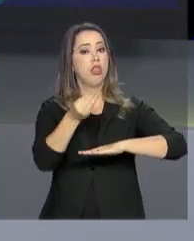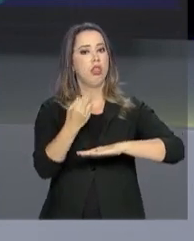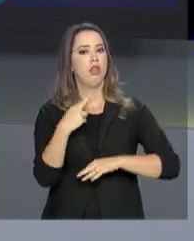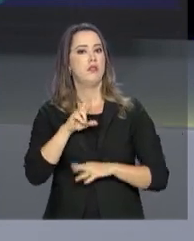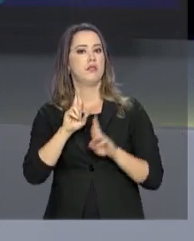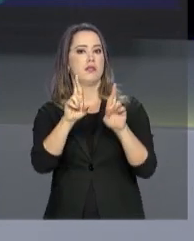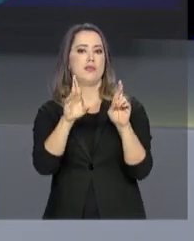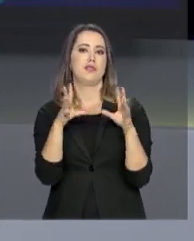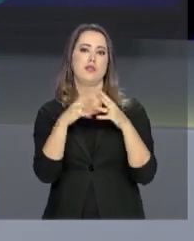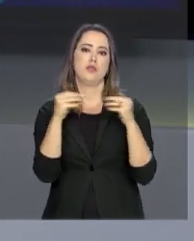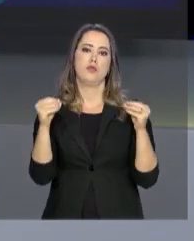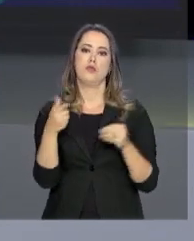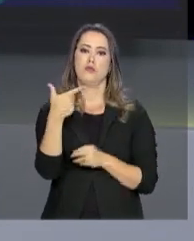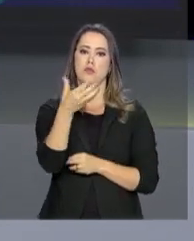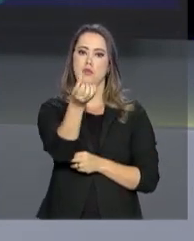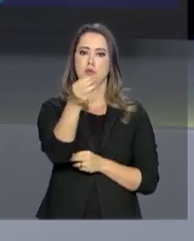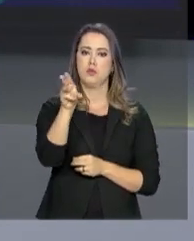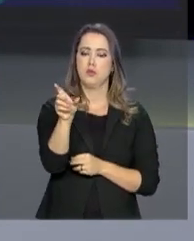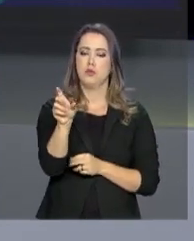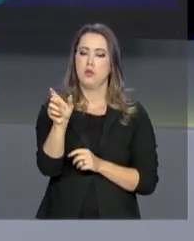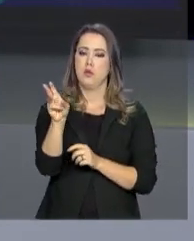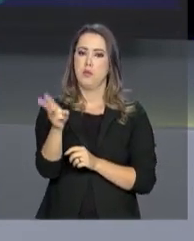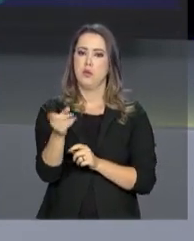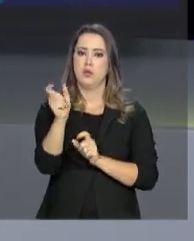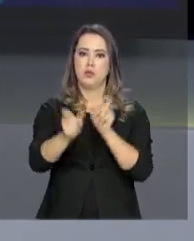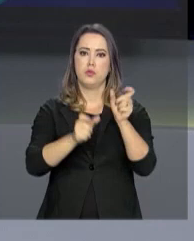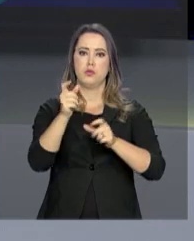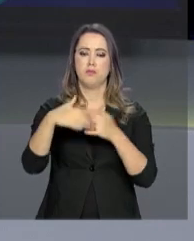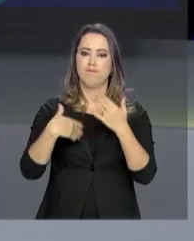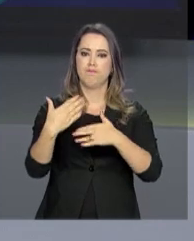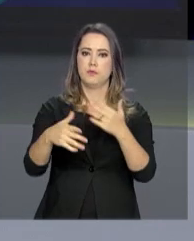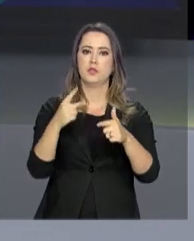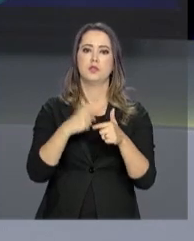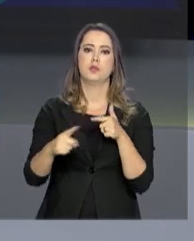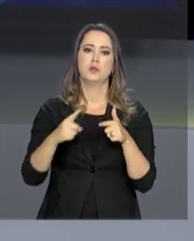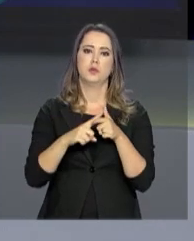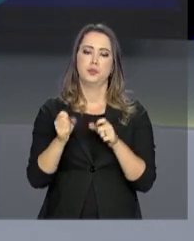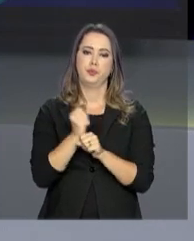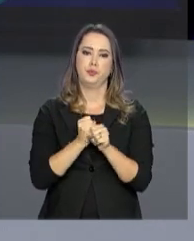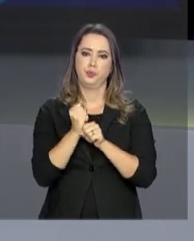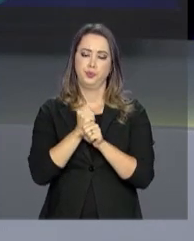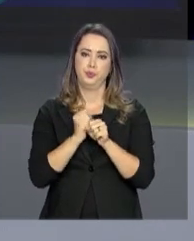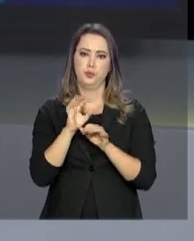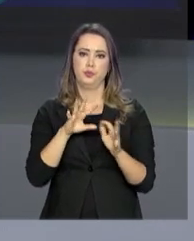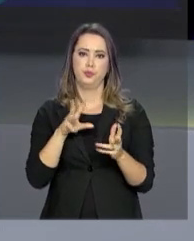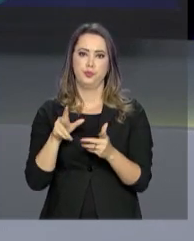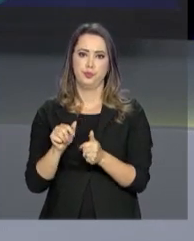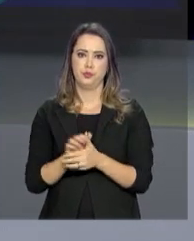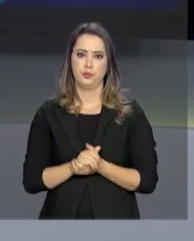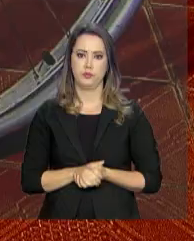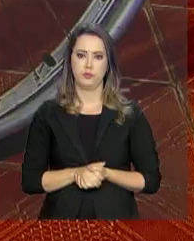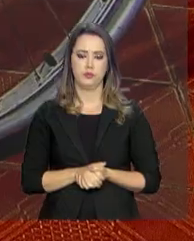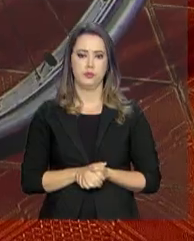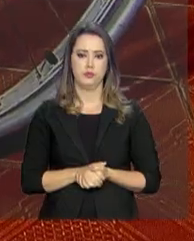uma esperança de cura para cerca de 26 milhões de pessoas que desenvolvem esse problema por ano em todo o planeta.